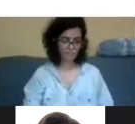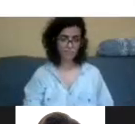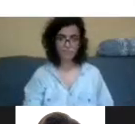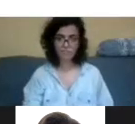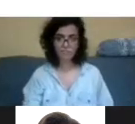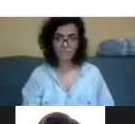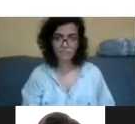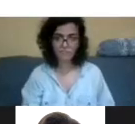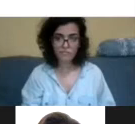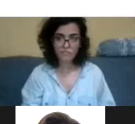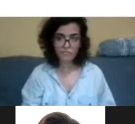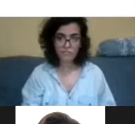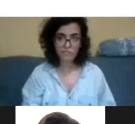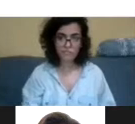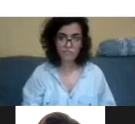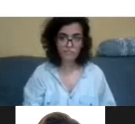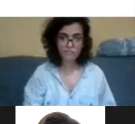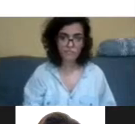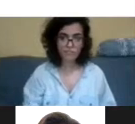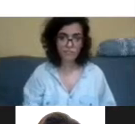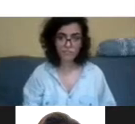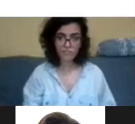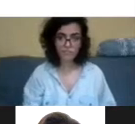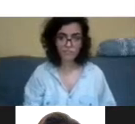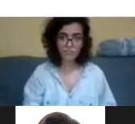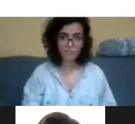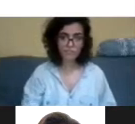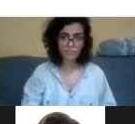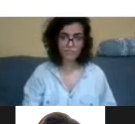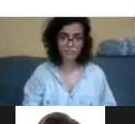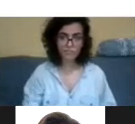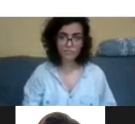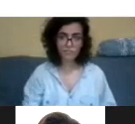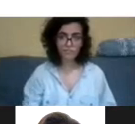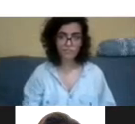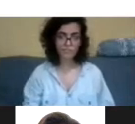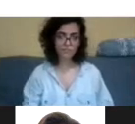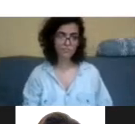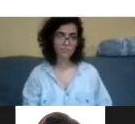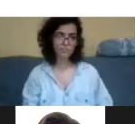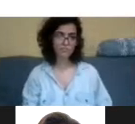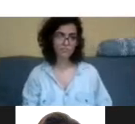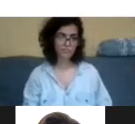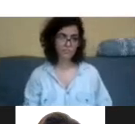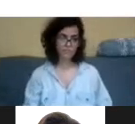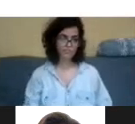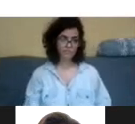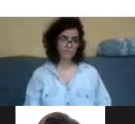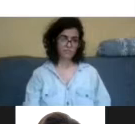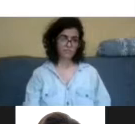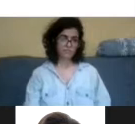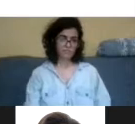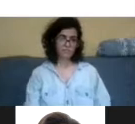A Pathy vai falar mais sobre linguagem simples, né? E tem esse manual de acessibilidade comunicacional que é voltada para os